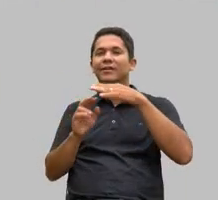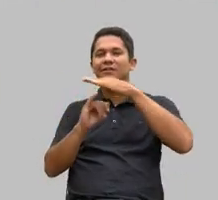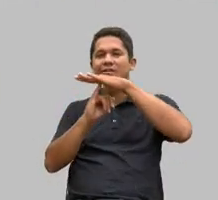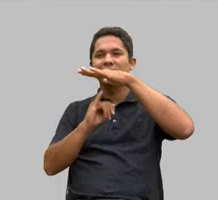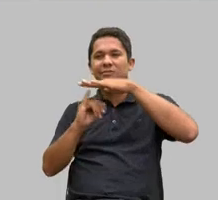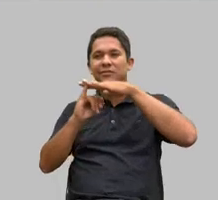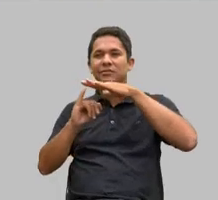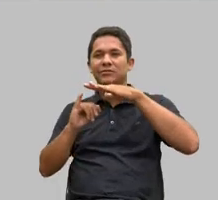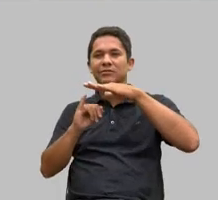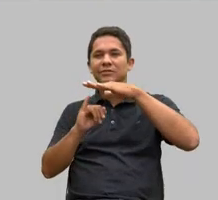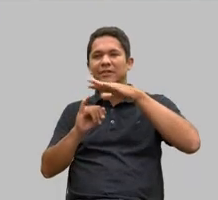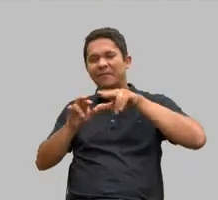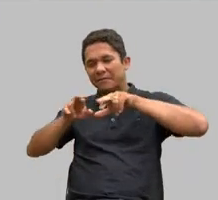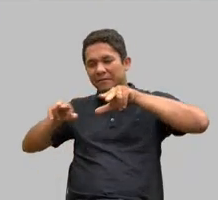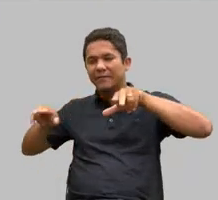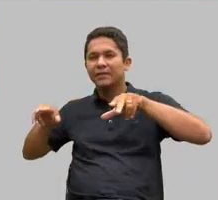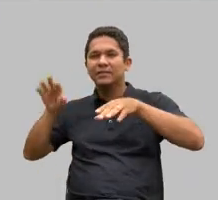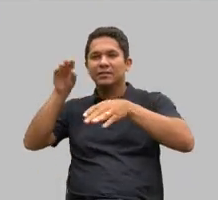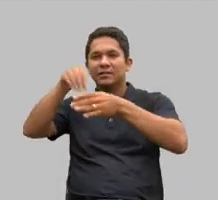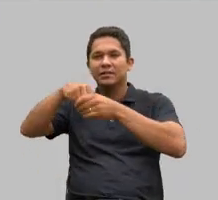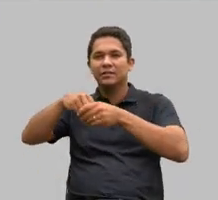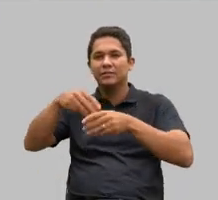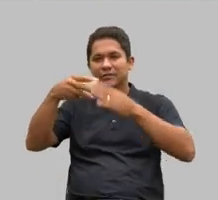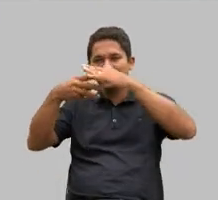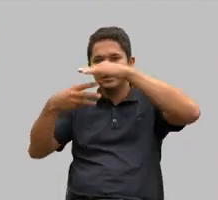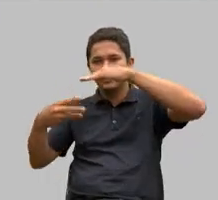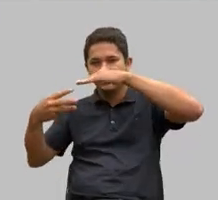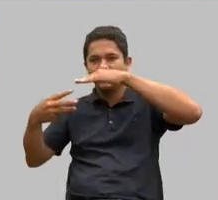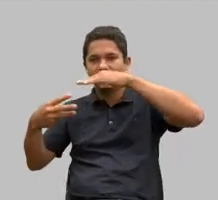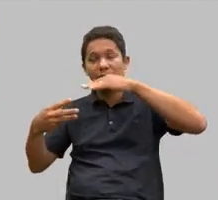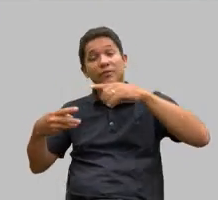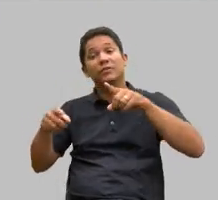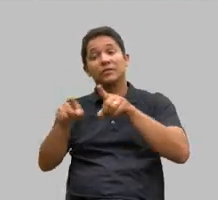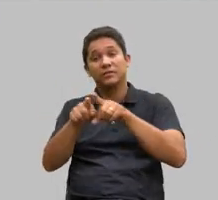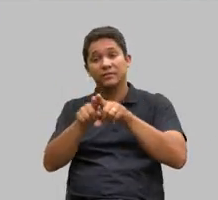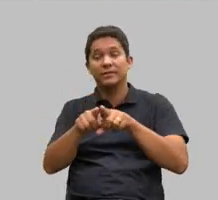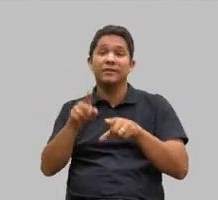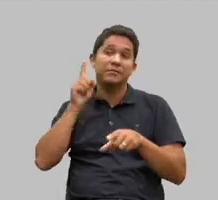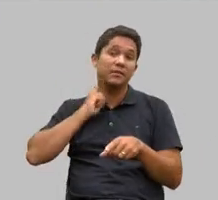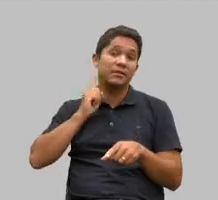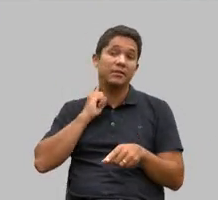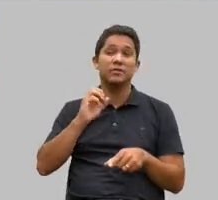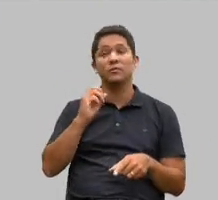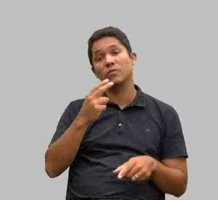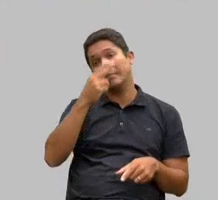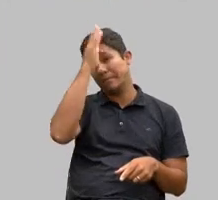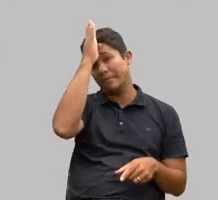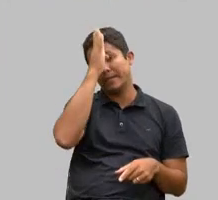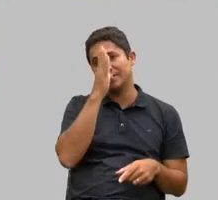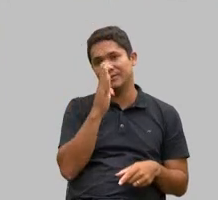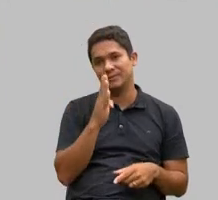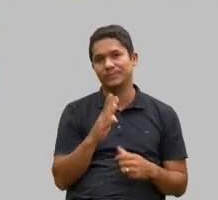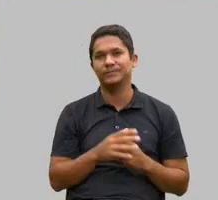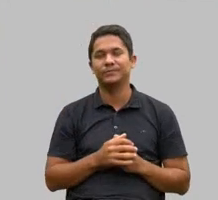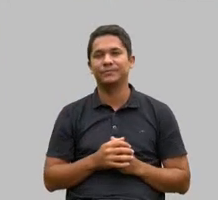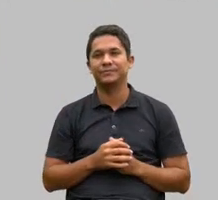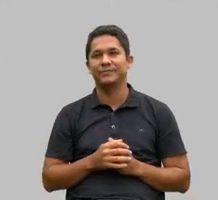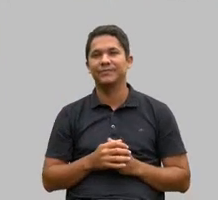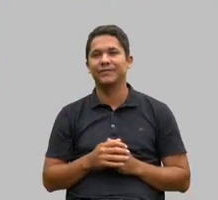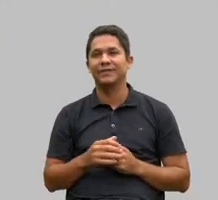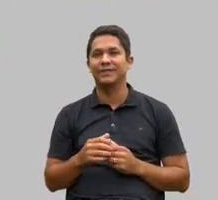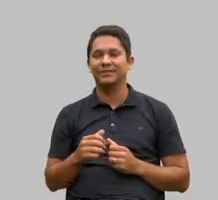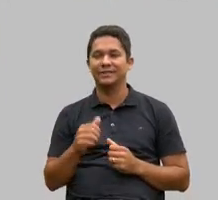estado de Minas Gerais e em um segundo momento no Brasil a nível nacional. Como diz a sua superintendente